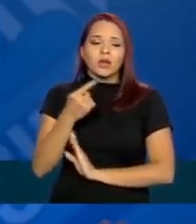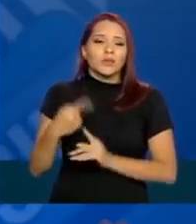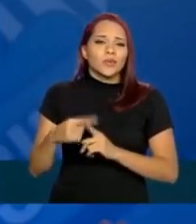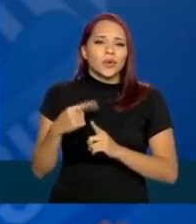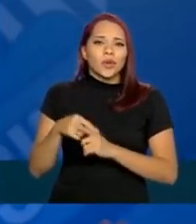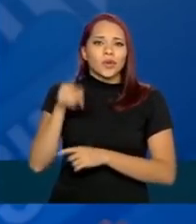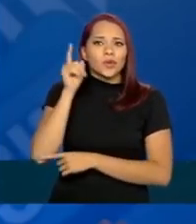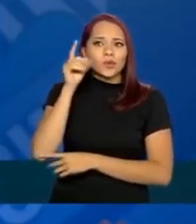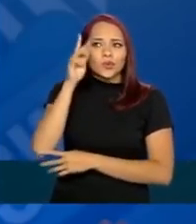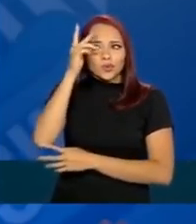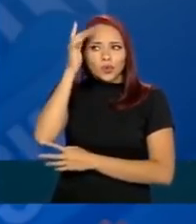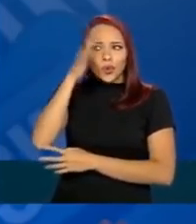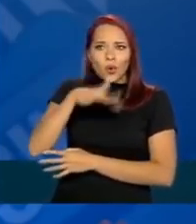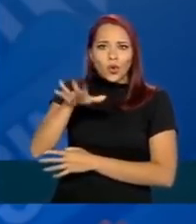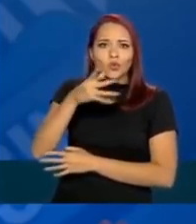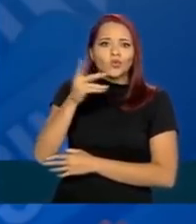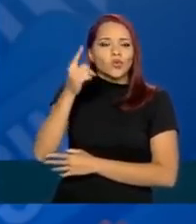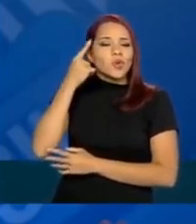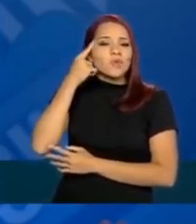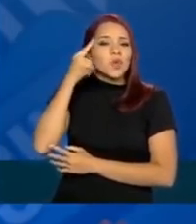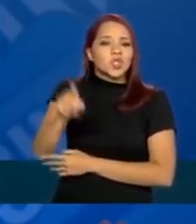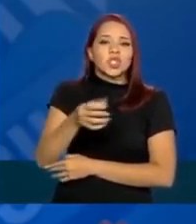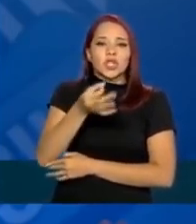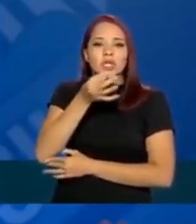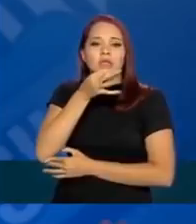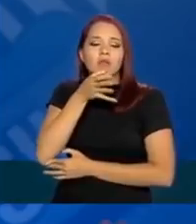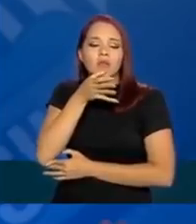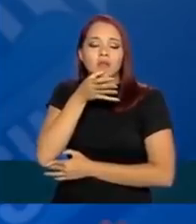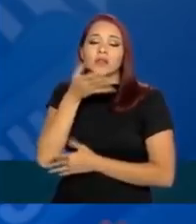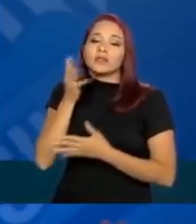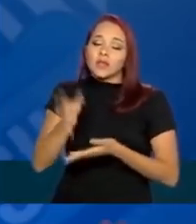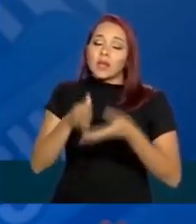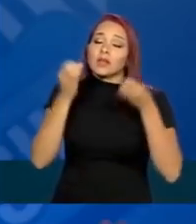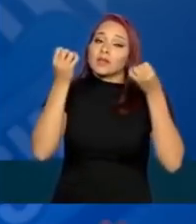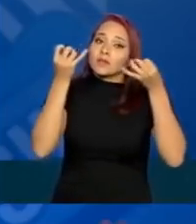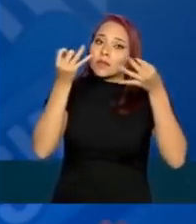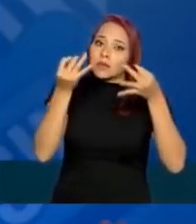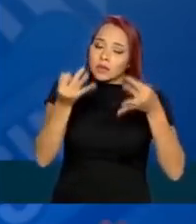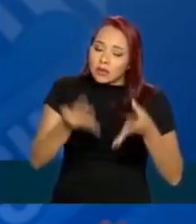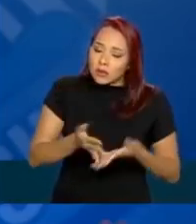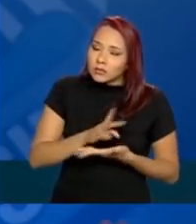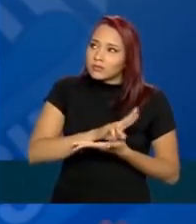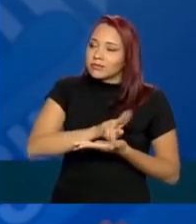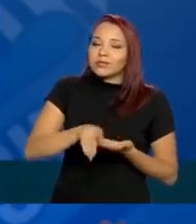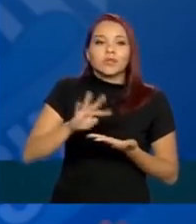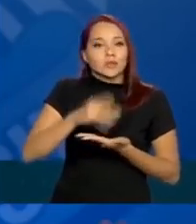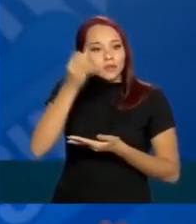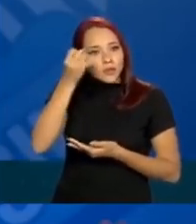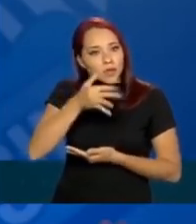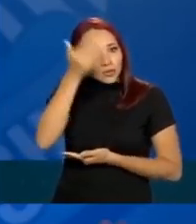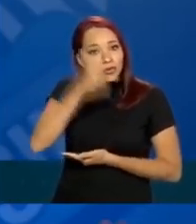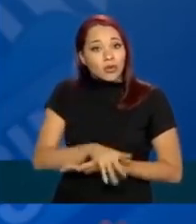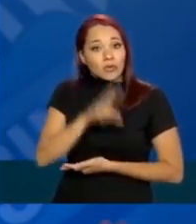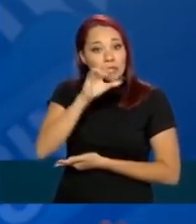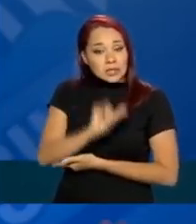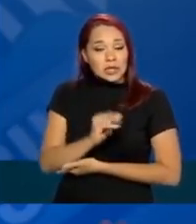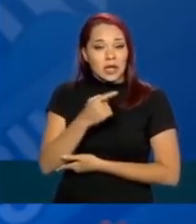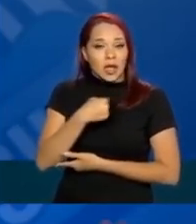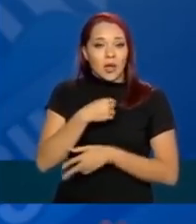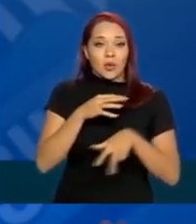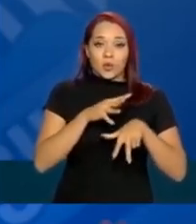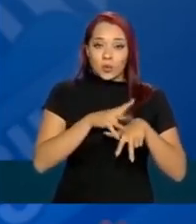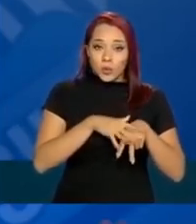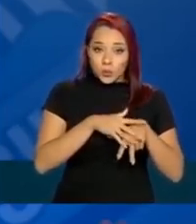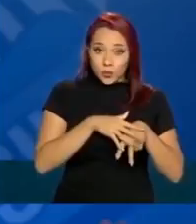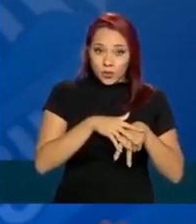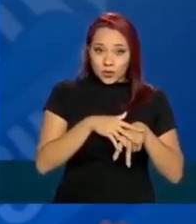mundo no primeiro dia? Eu já expliquei várias vezes, mas vou explicar uma vez mais. Se eu tenho uma doença,